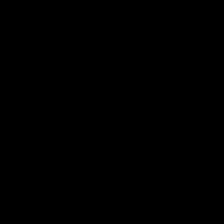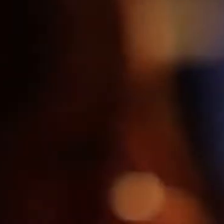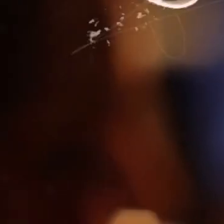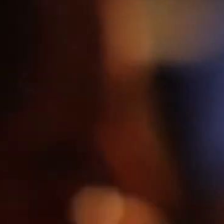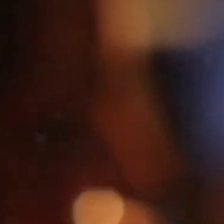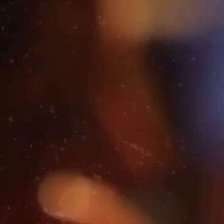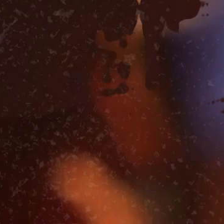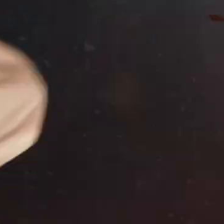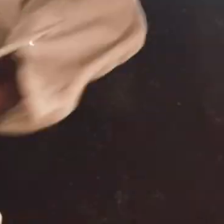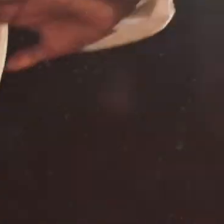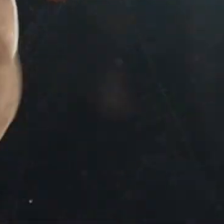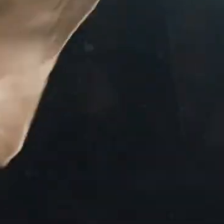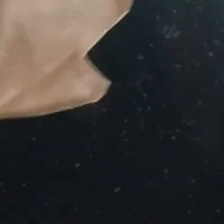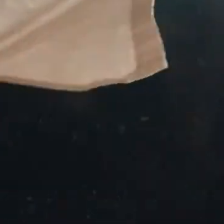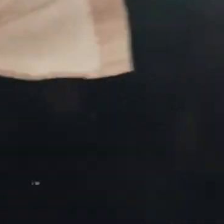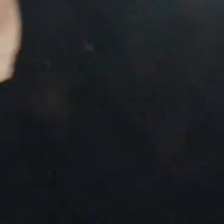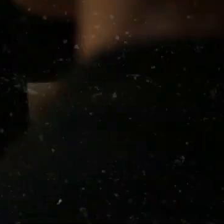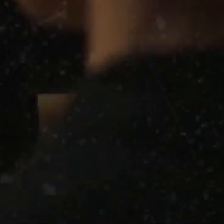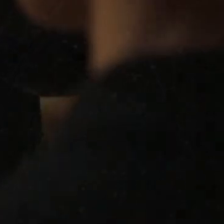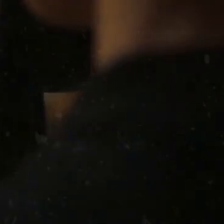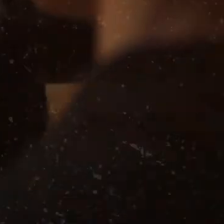Tchau Tchau